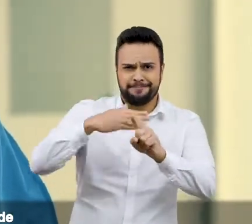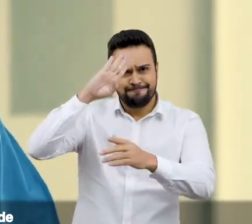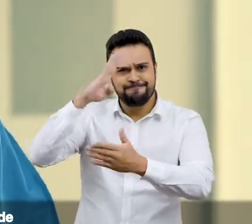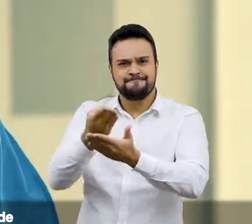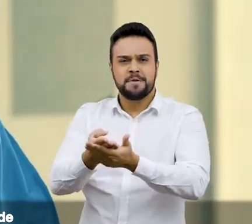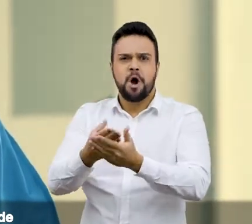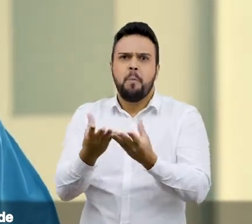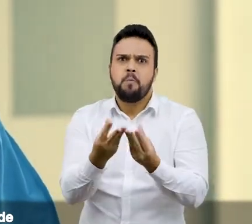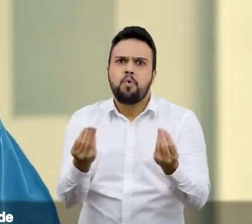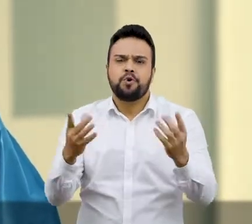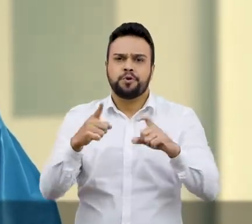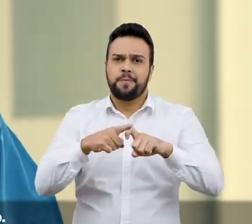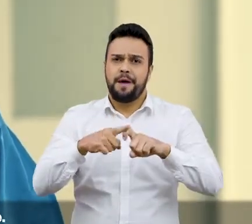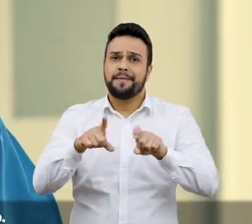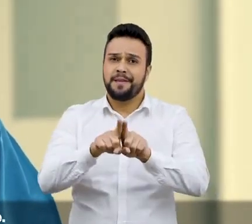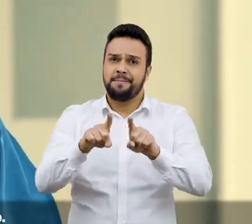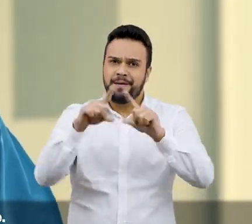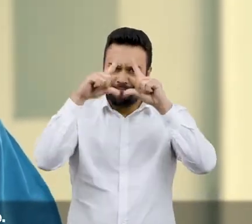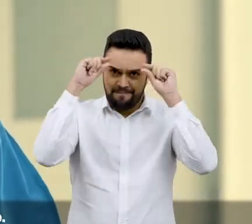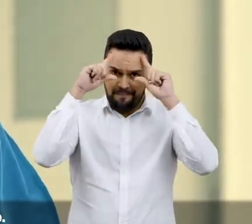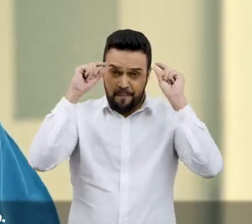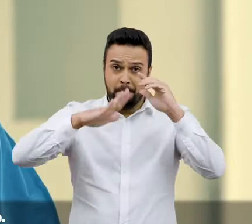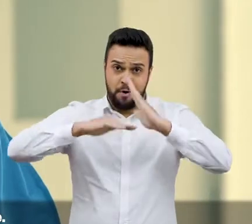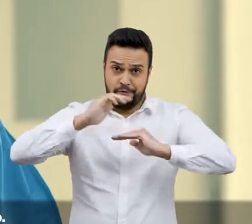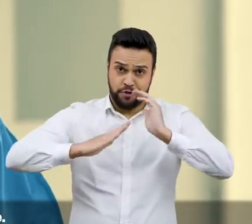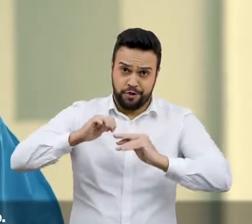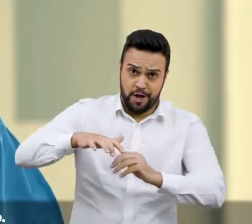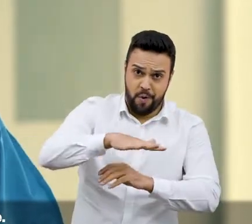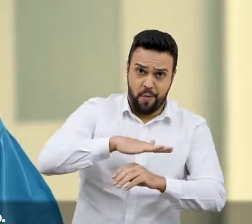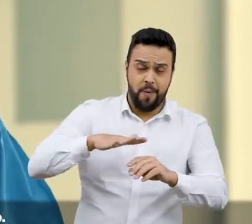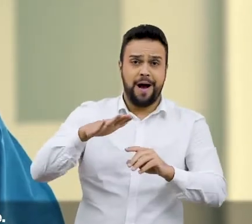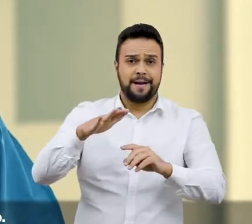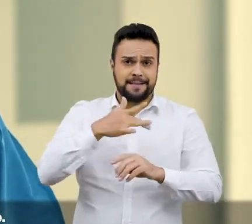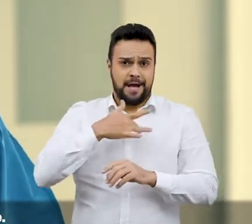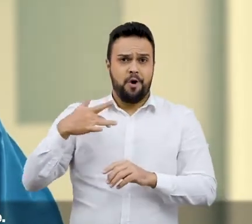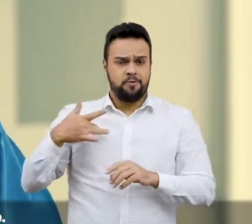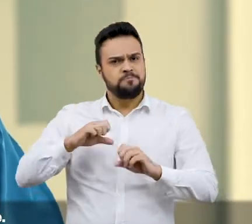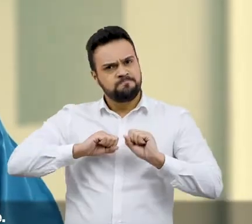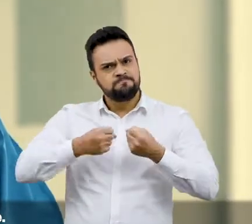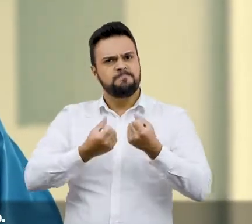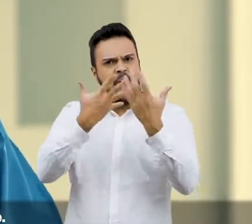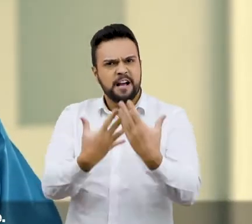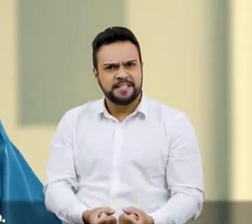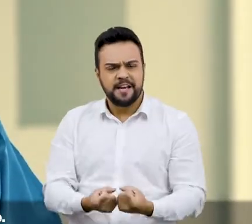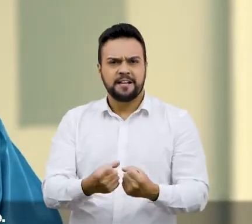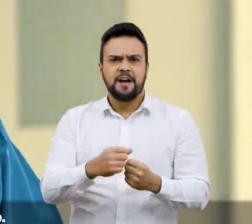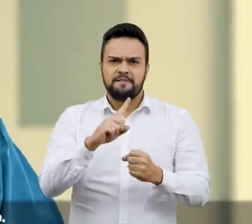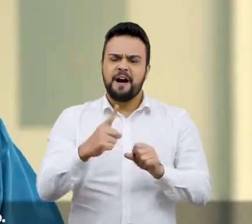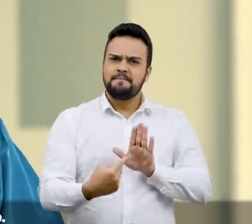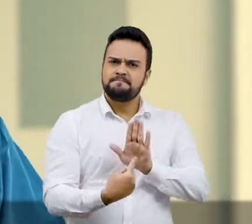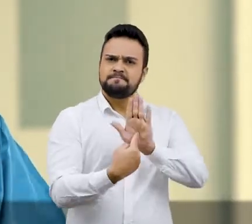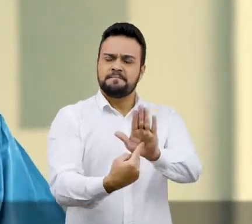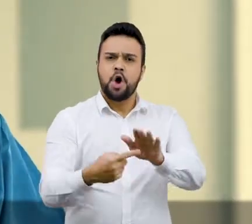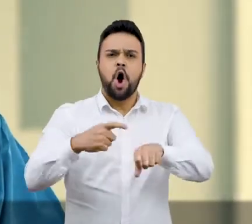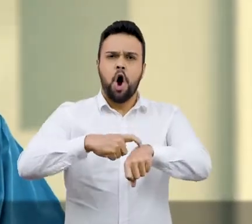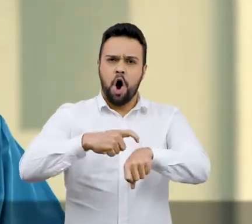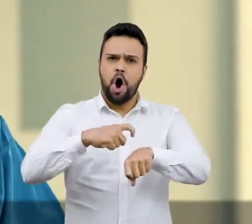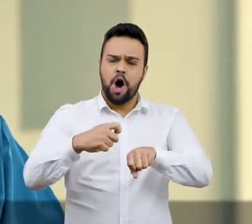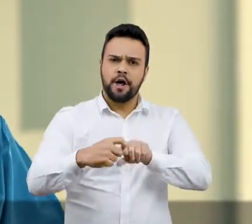enfermeiros e profissionais de saúde, vestem a camisa e vão se destacar nessa hora de dificuldade.